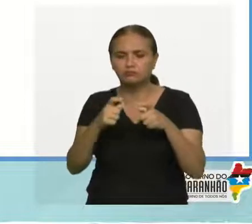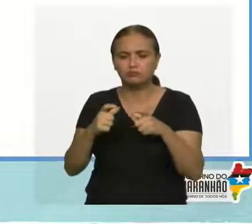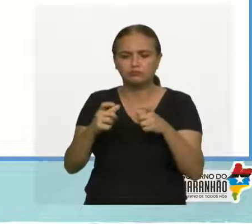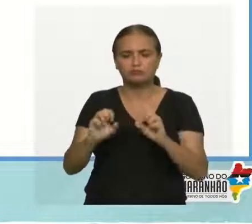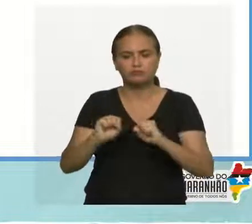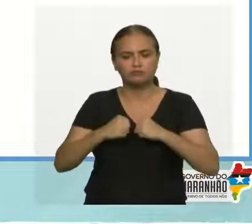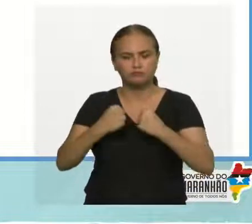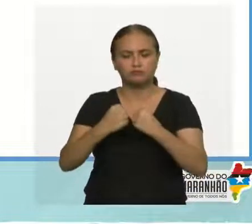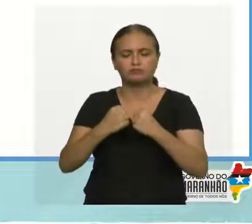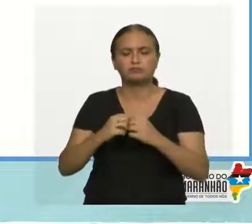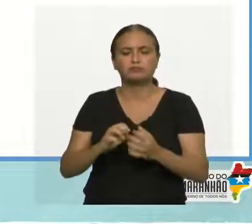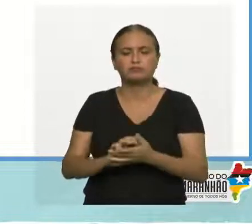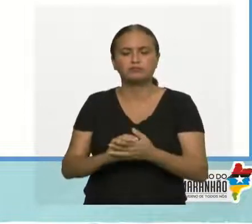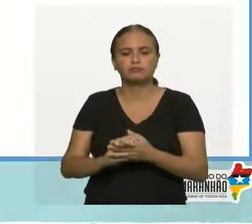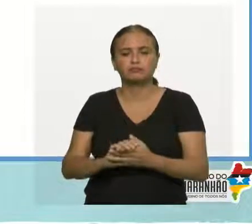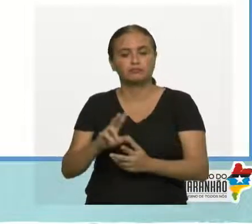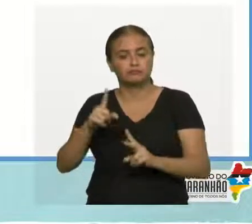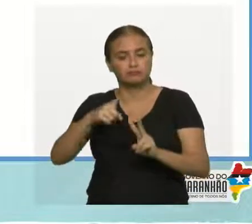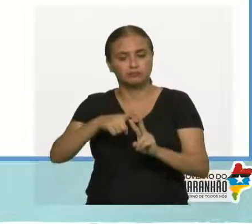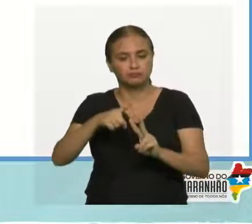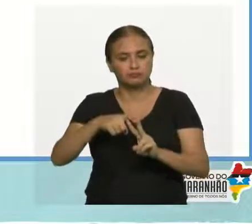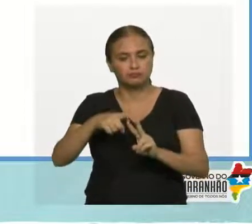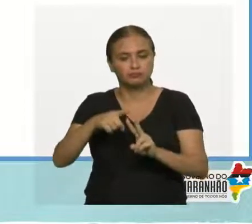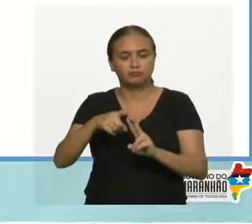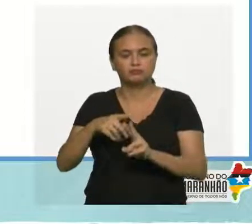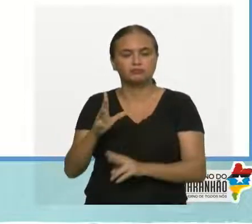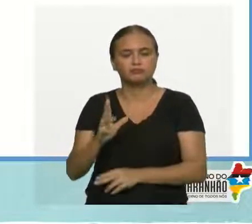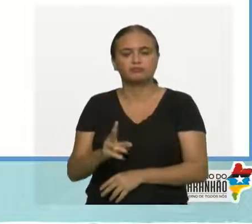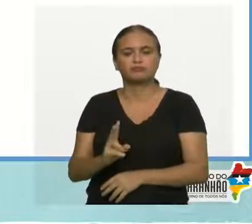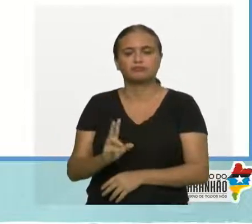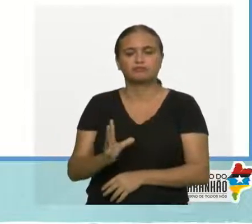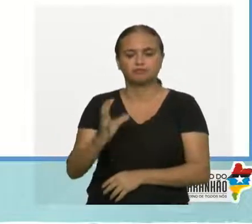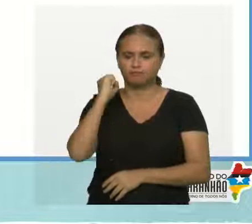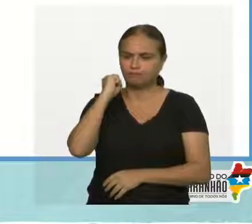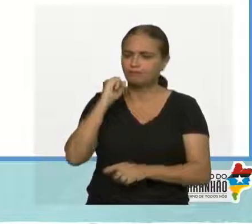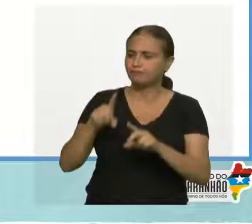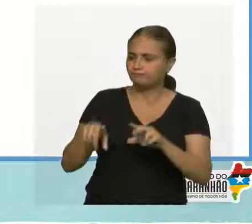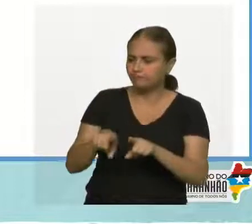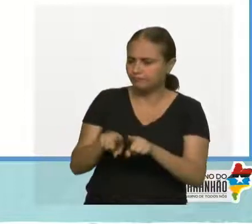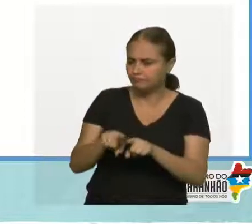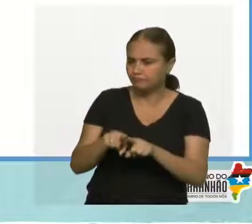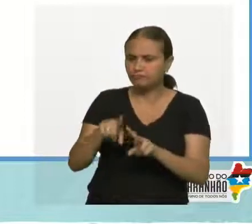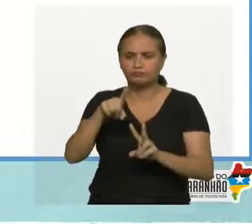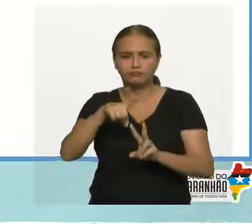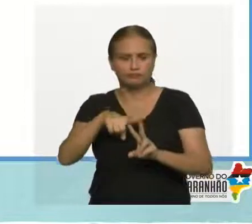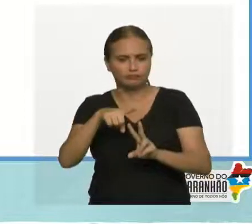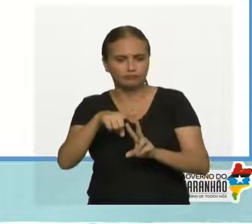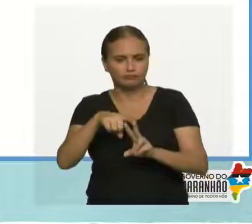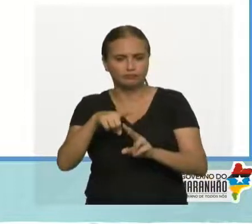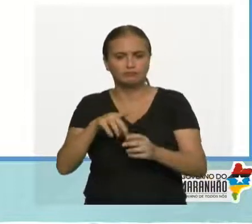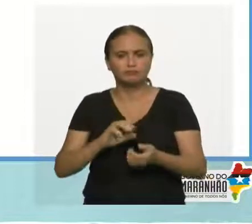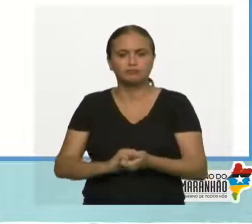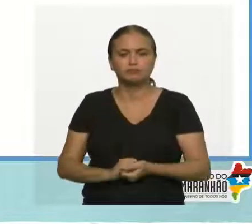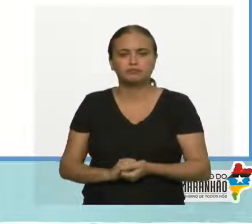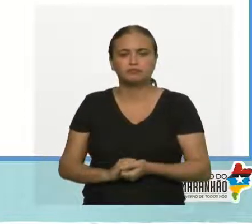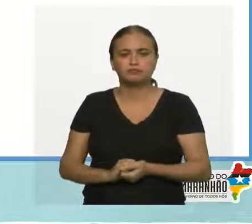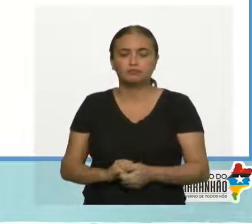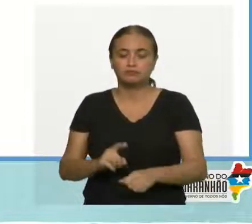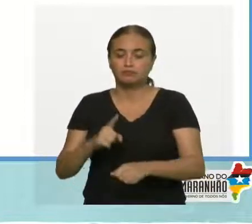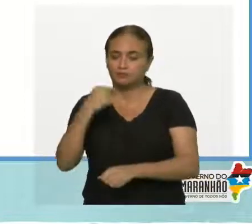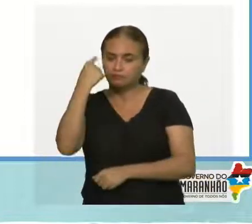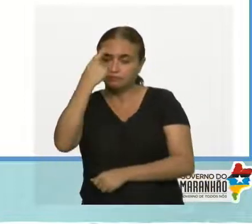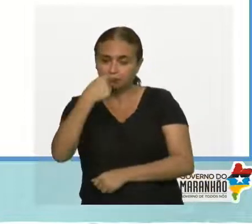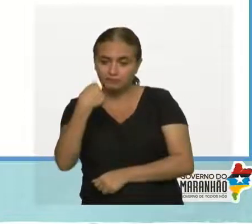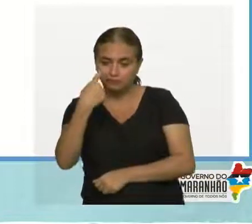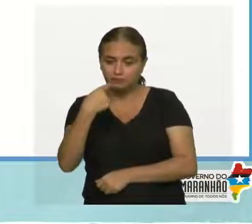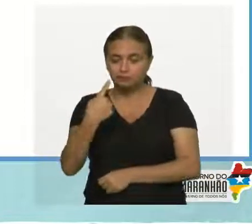aplicar essa força, vetorial. Velocidade também é vetorial, apesar de a gente trabalhar com ela, às vezes, de maneira escalar. E tempo eu também dei